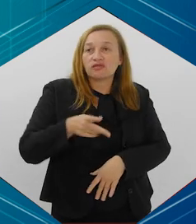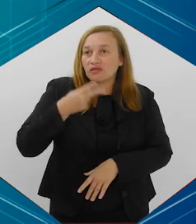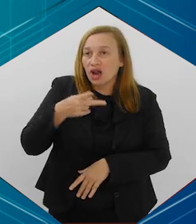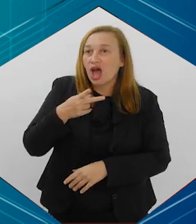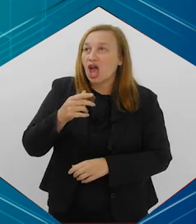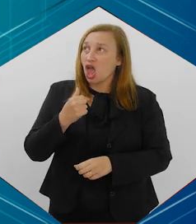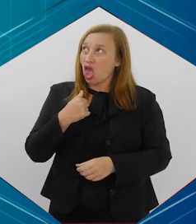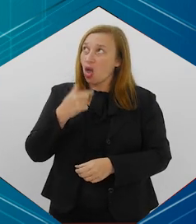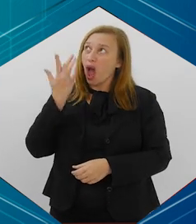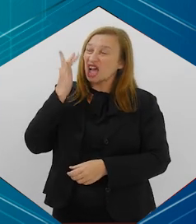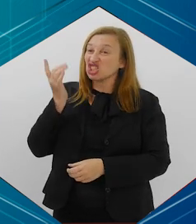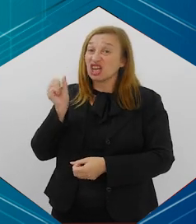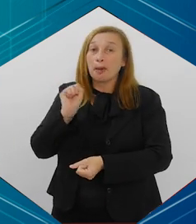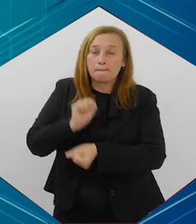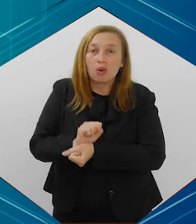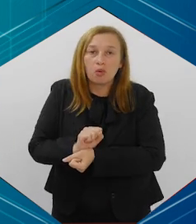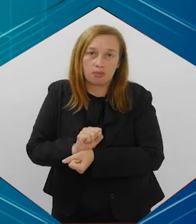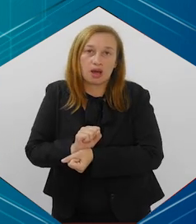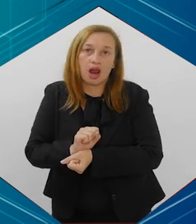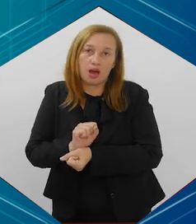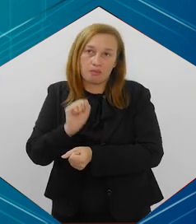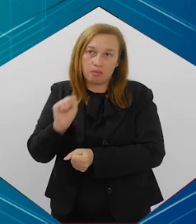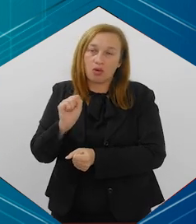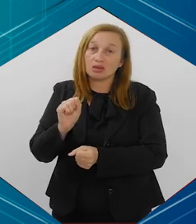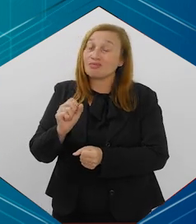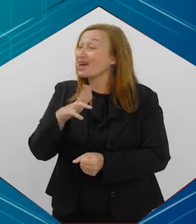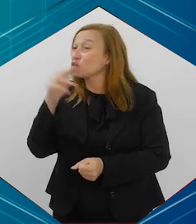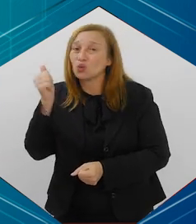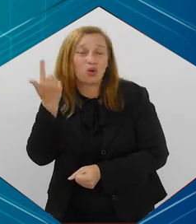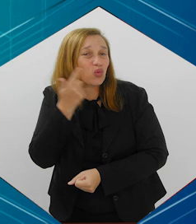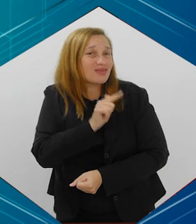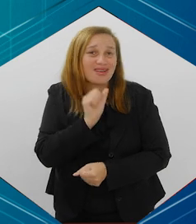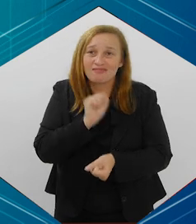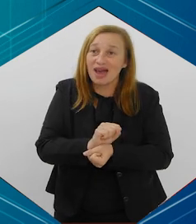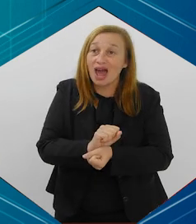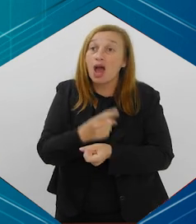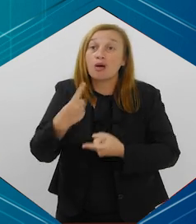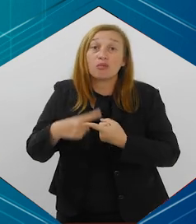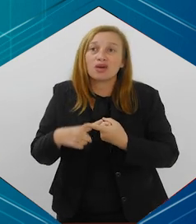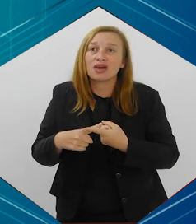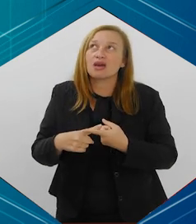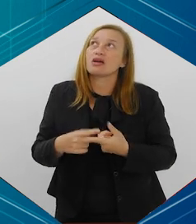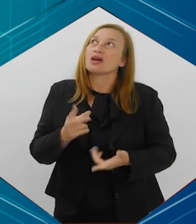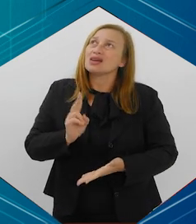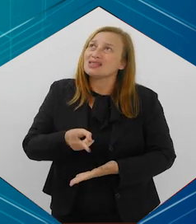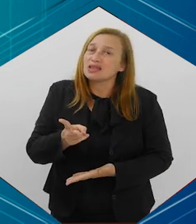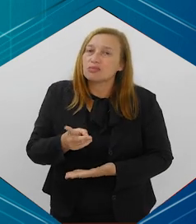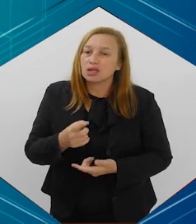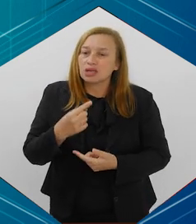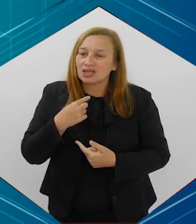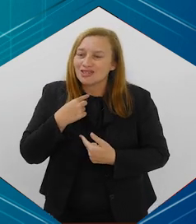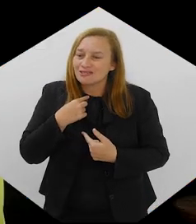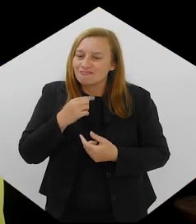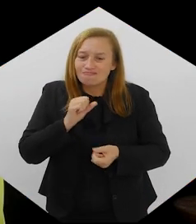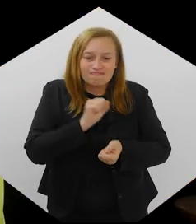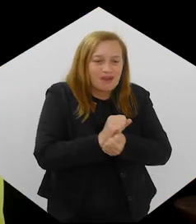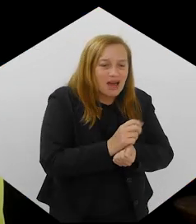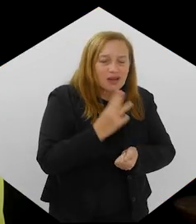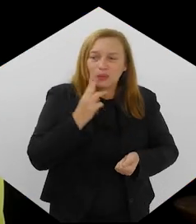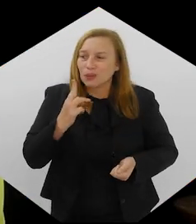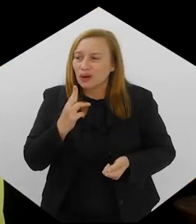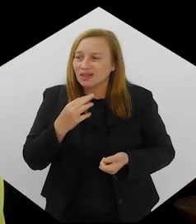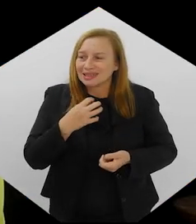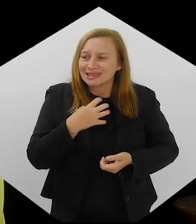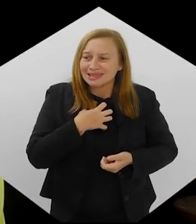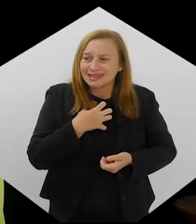aí eu posso parar, e aí eu posso parar, mas ele nunca vai parar, porque ele sempre começa a sentir a necessidade daquela